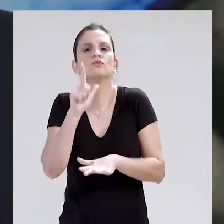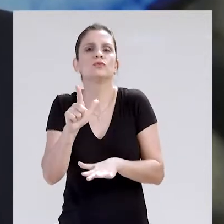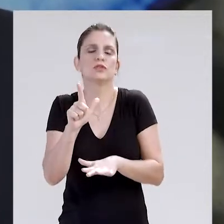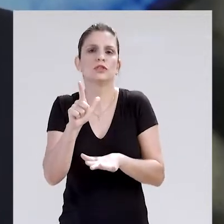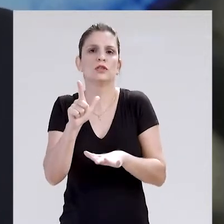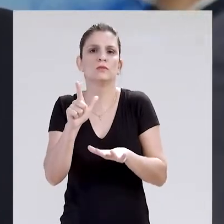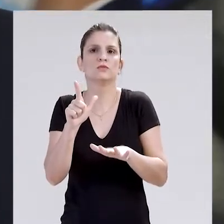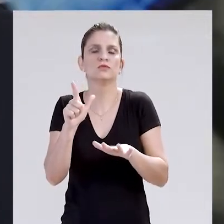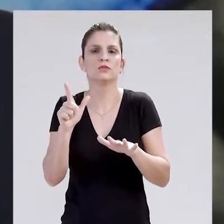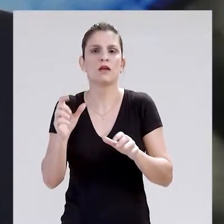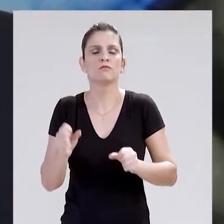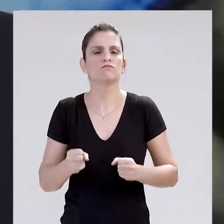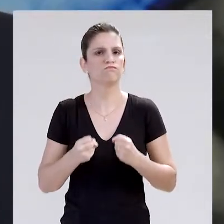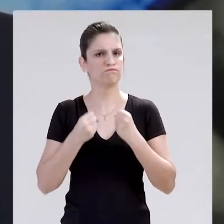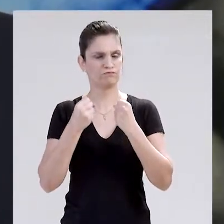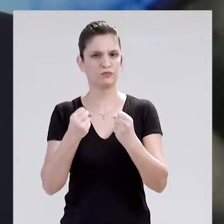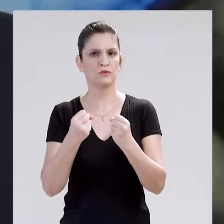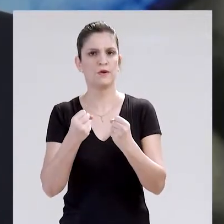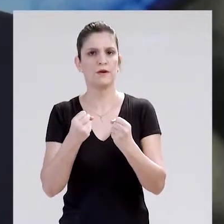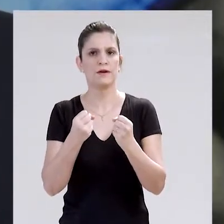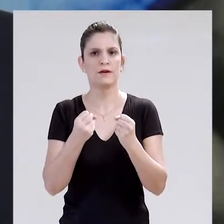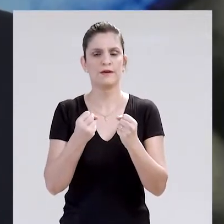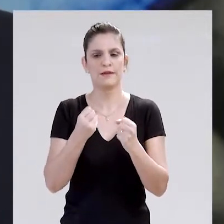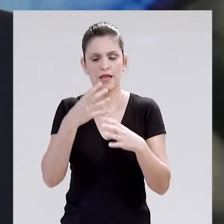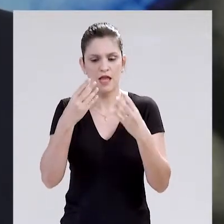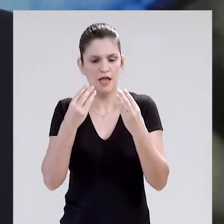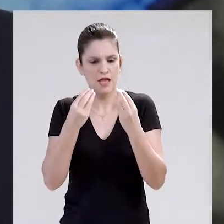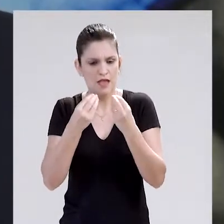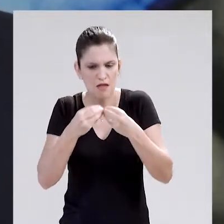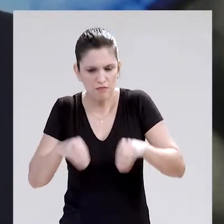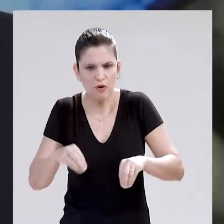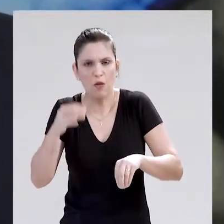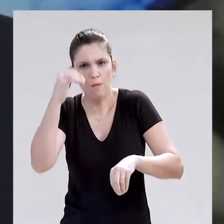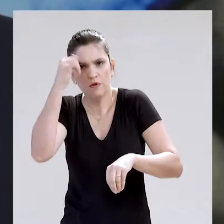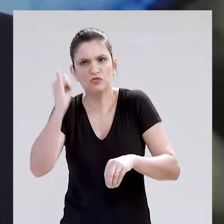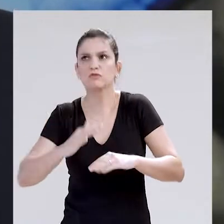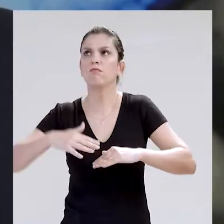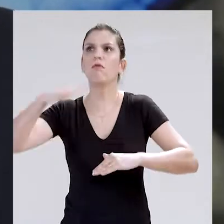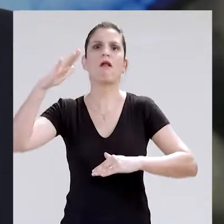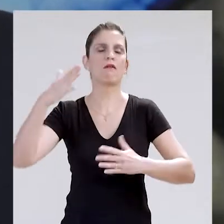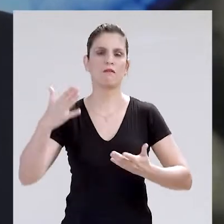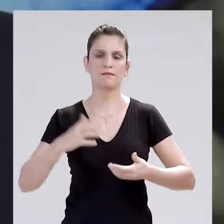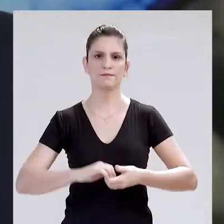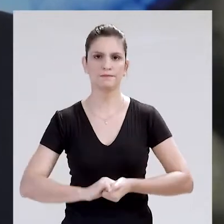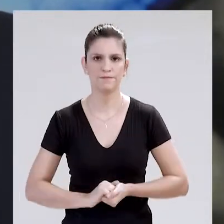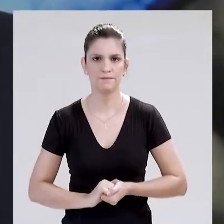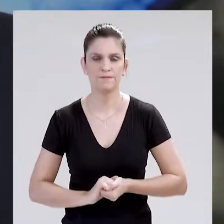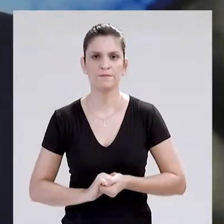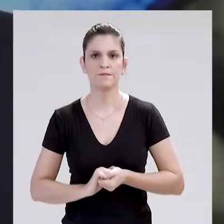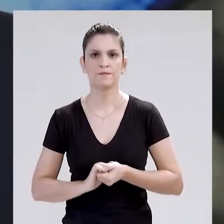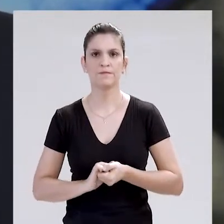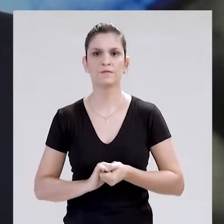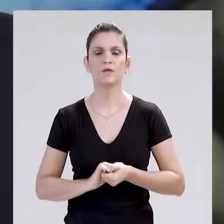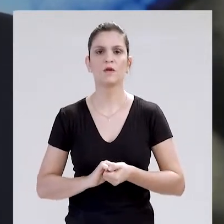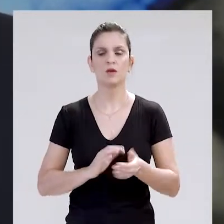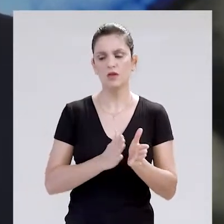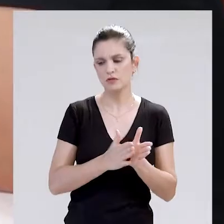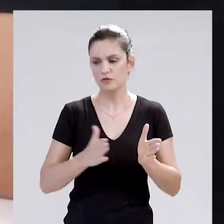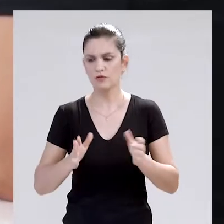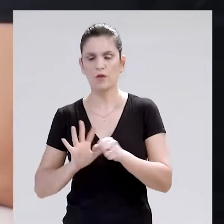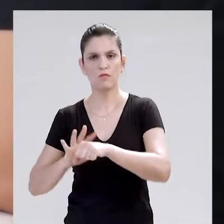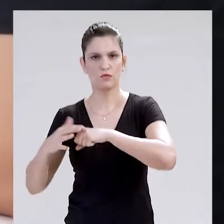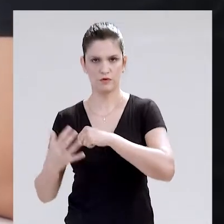conseguimos superar e, ao menos, mitigar em parte os efeitos deletérios dessa pandemia.